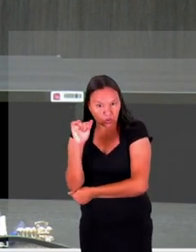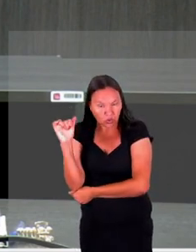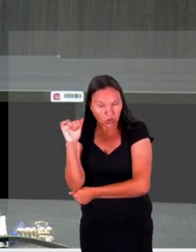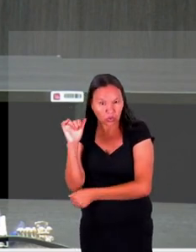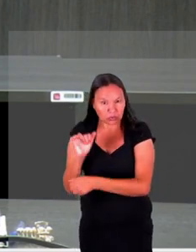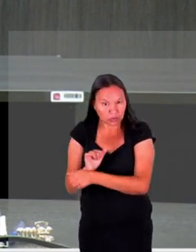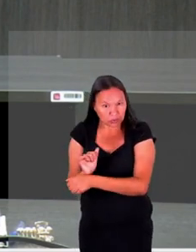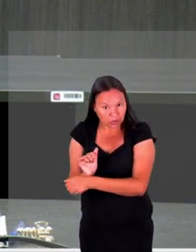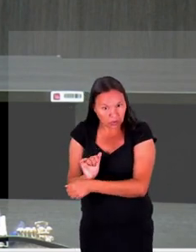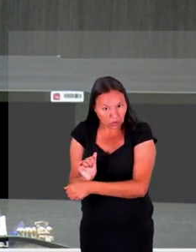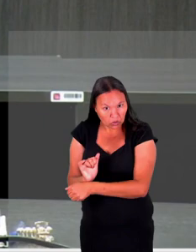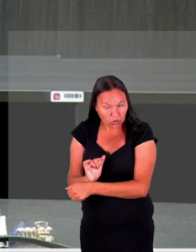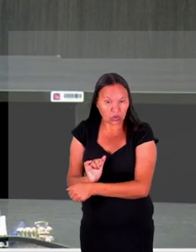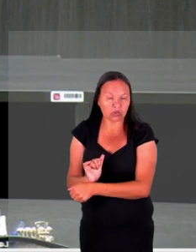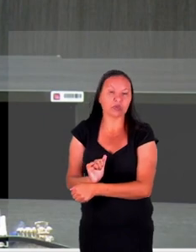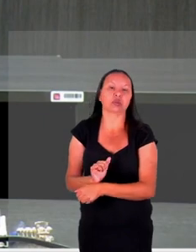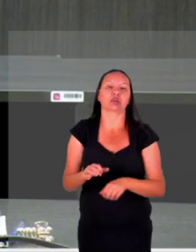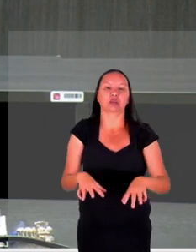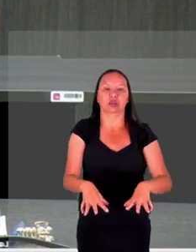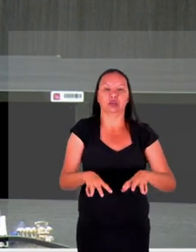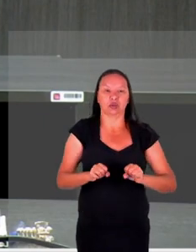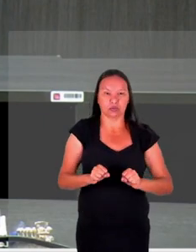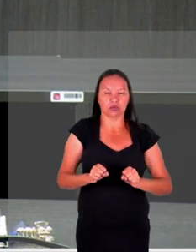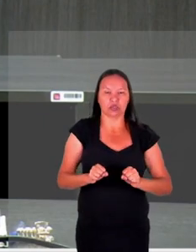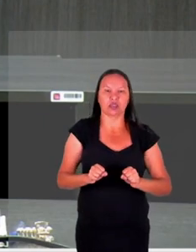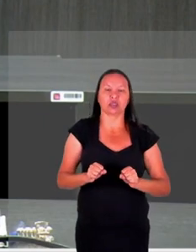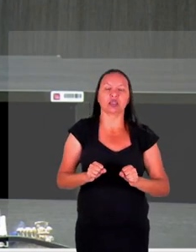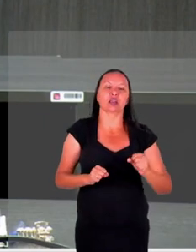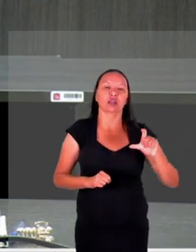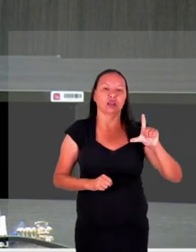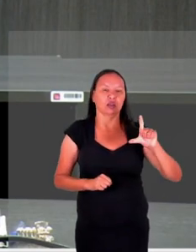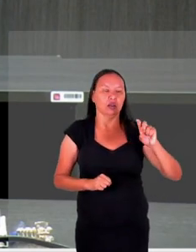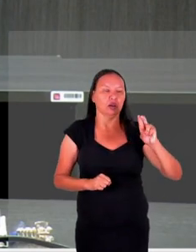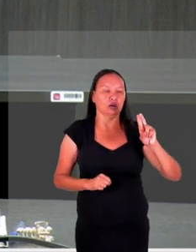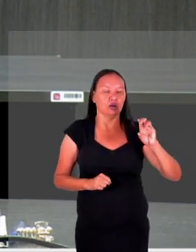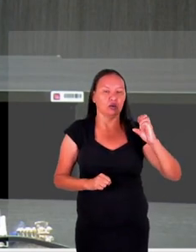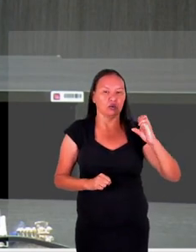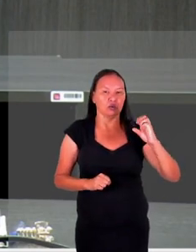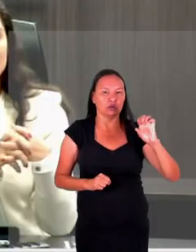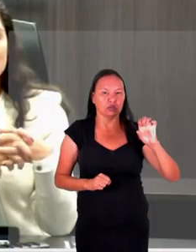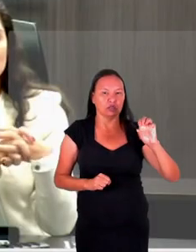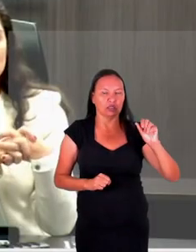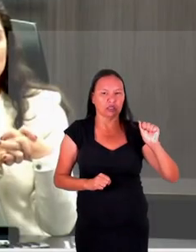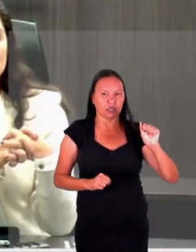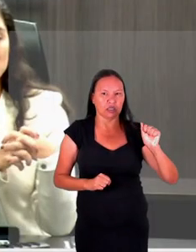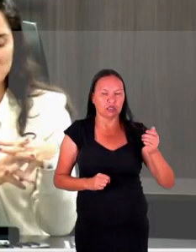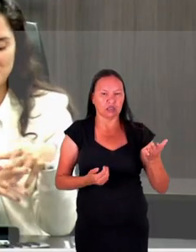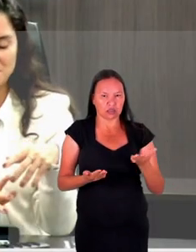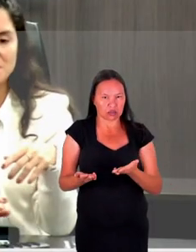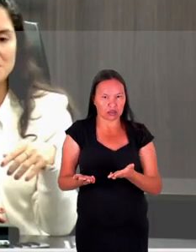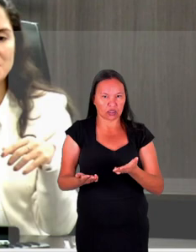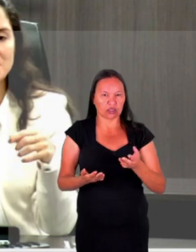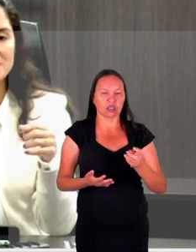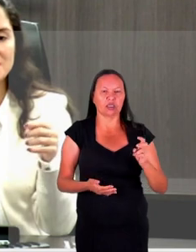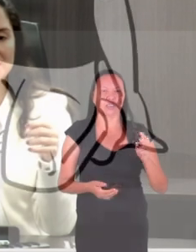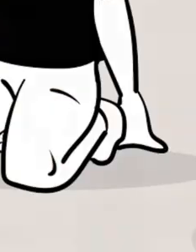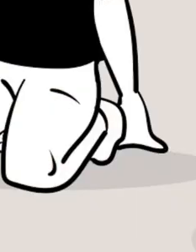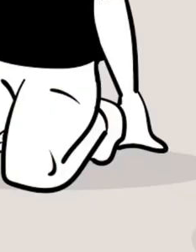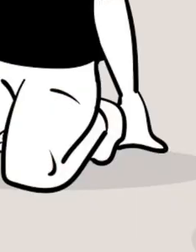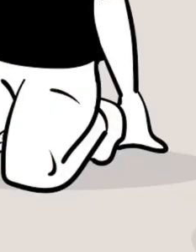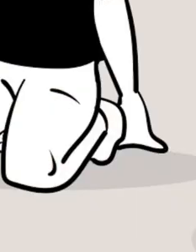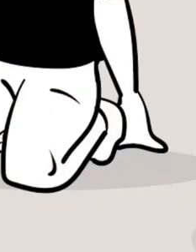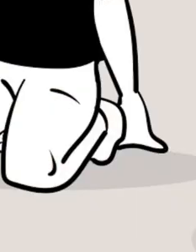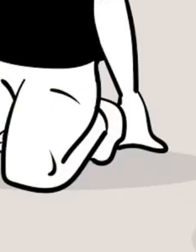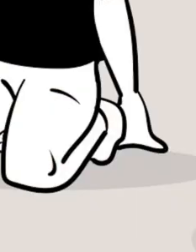comitê e a Luciana que está aqui conosco nessa manhã muito obrigada gente e aí e aí